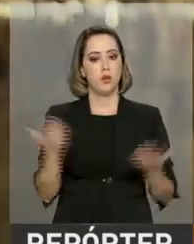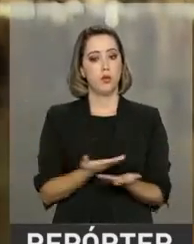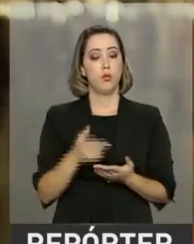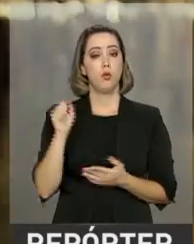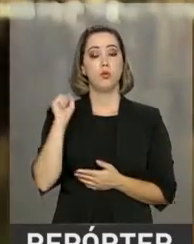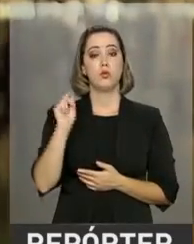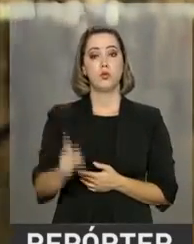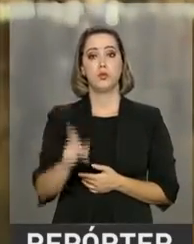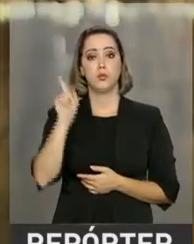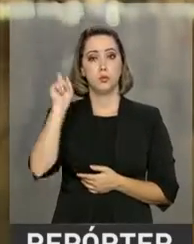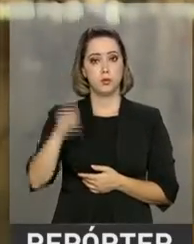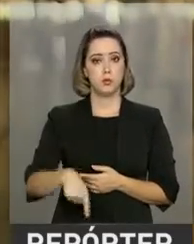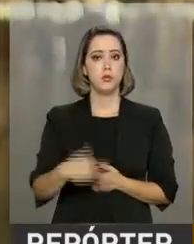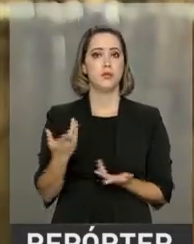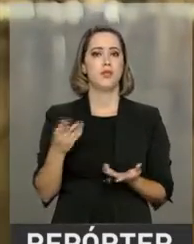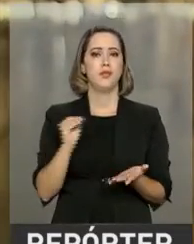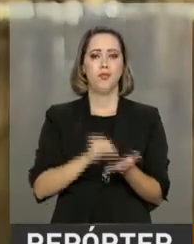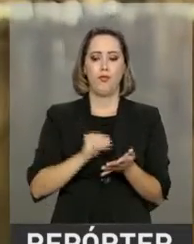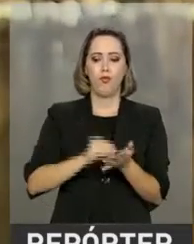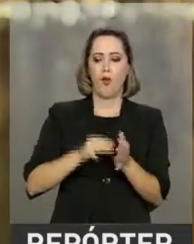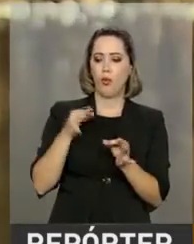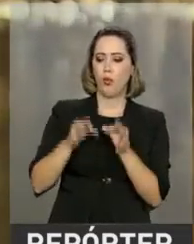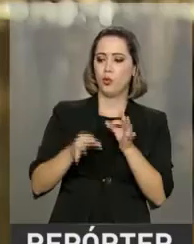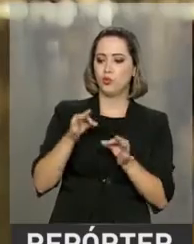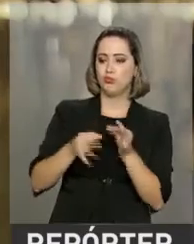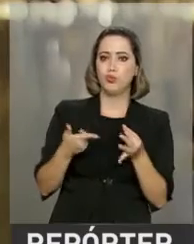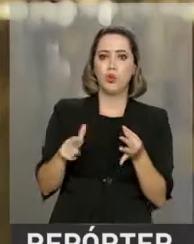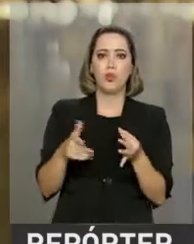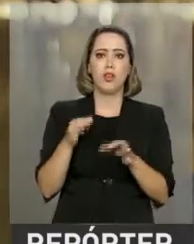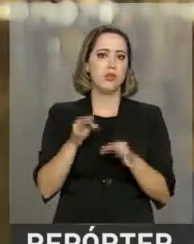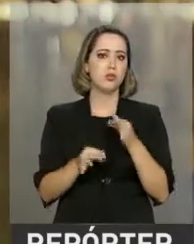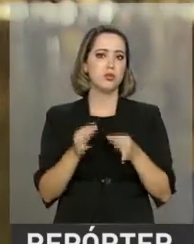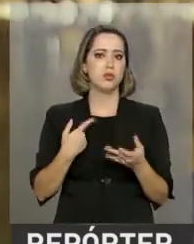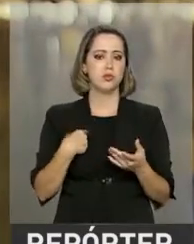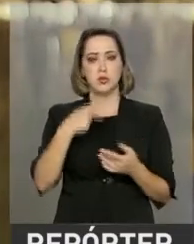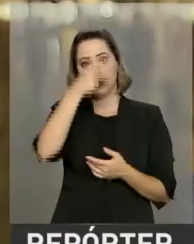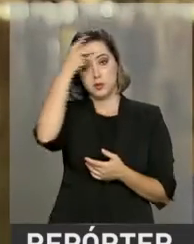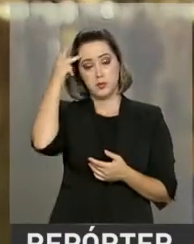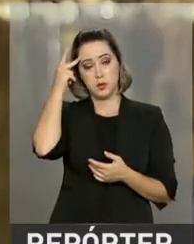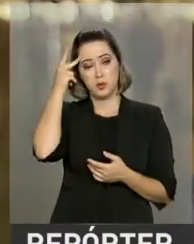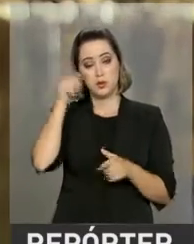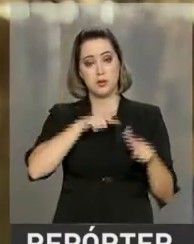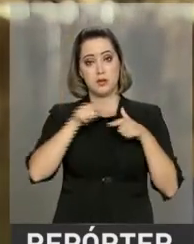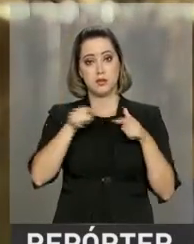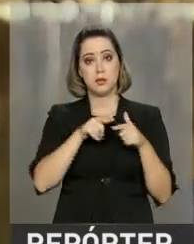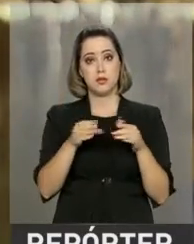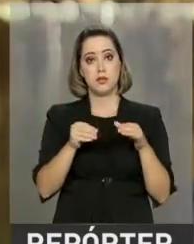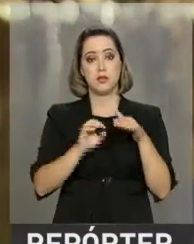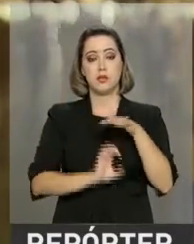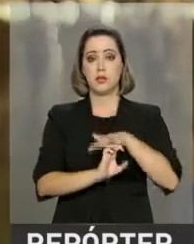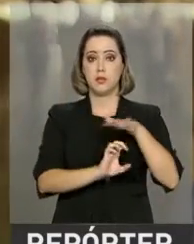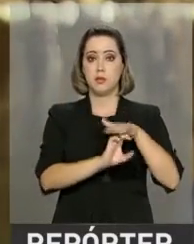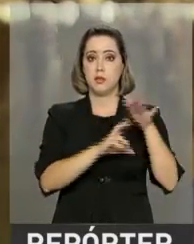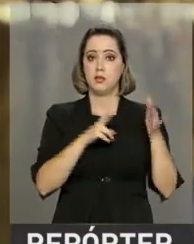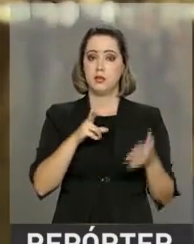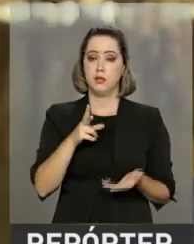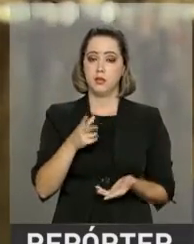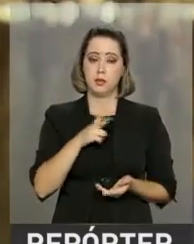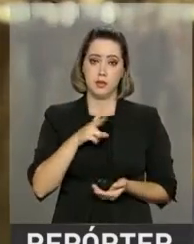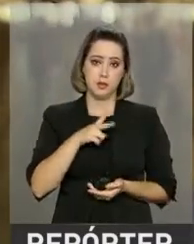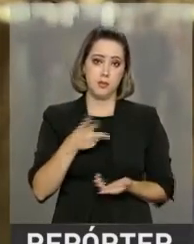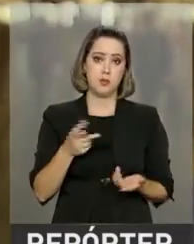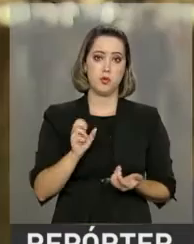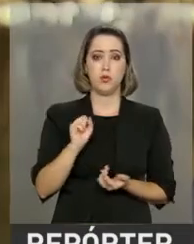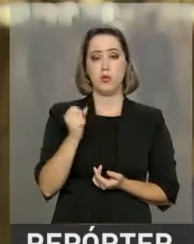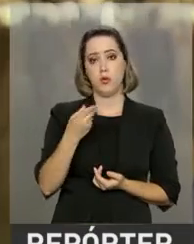é muito injusta com aqueles que trabalham na iniciativa privada, que trabalham nas prefeituras, que